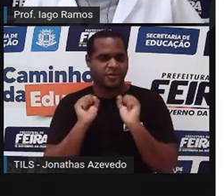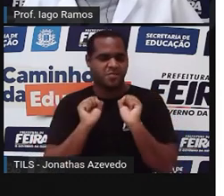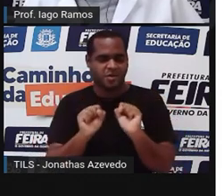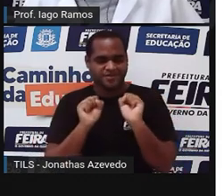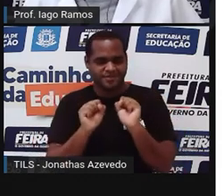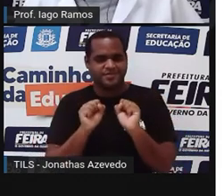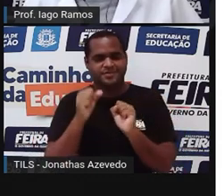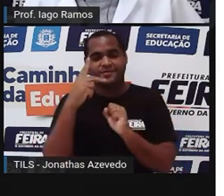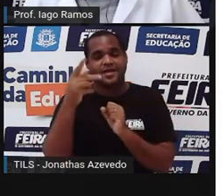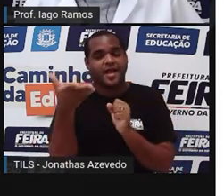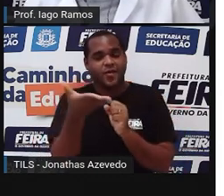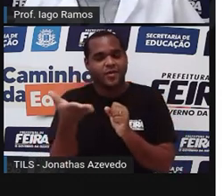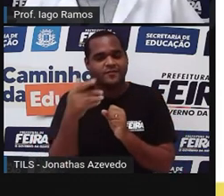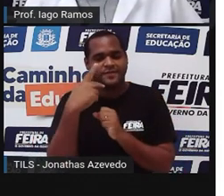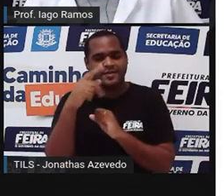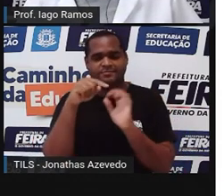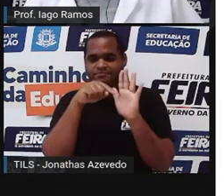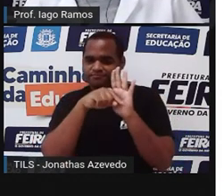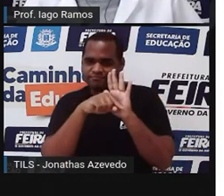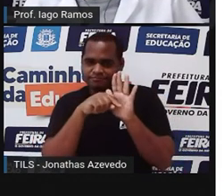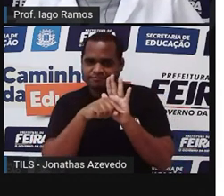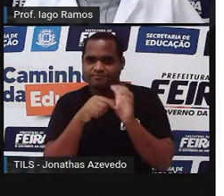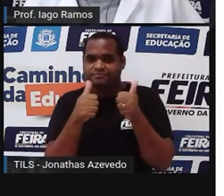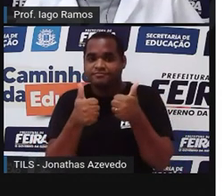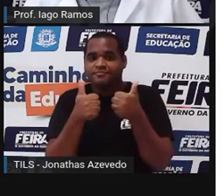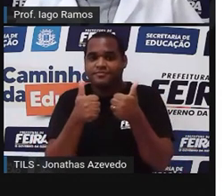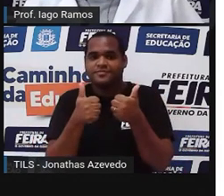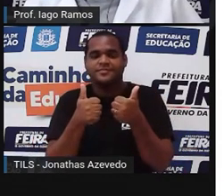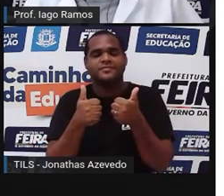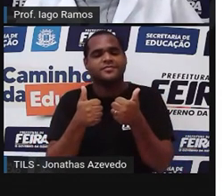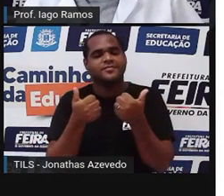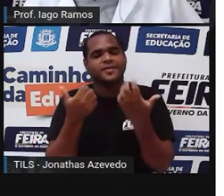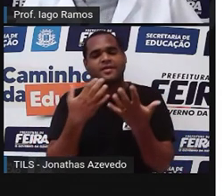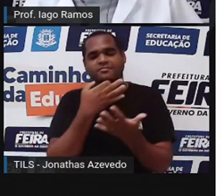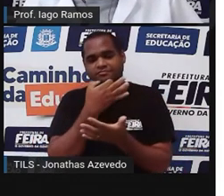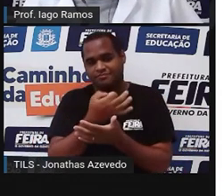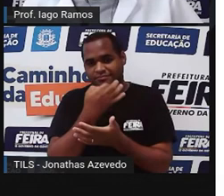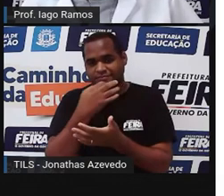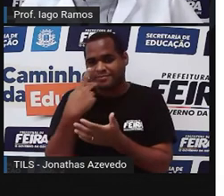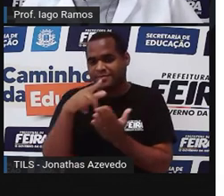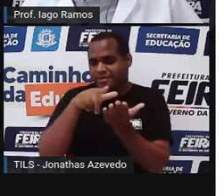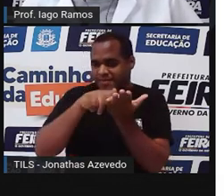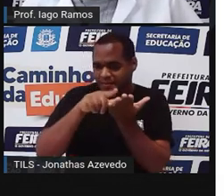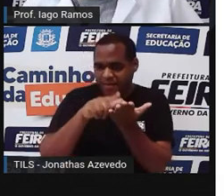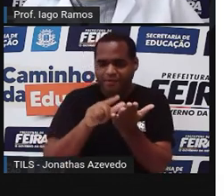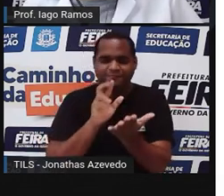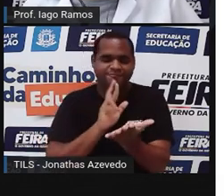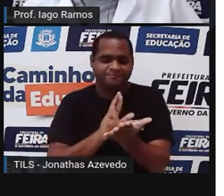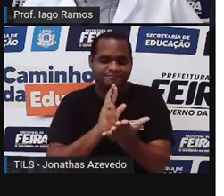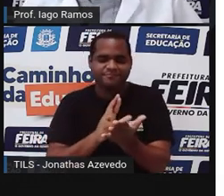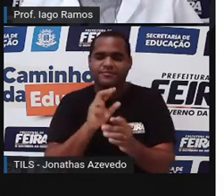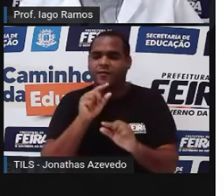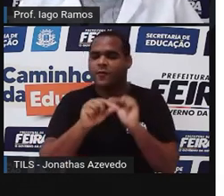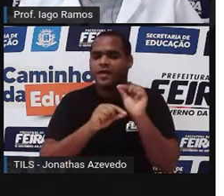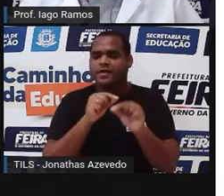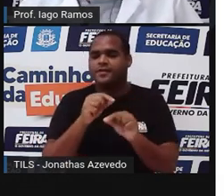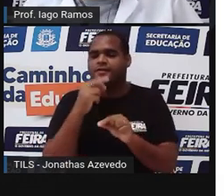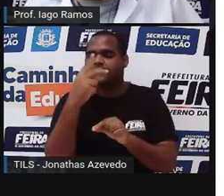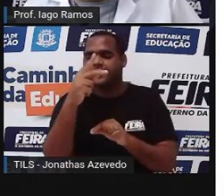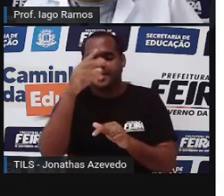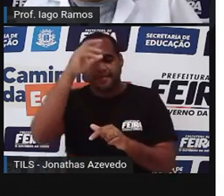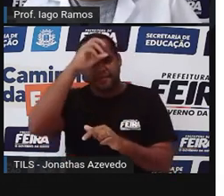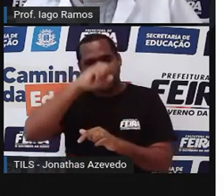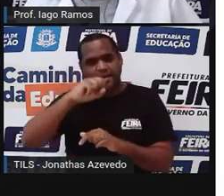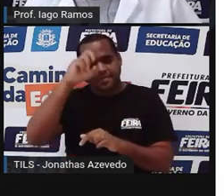aí fazer uma avaliaçãozinha dessa aula. A minha sugestão é você pegar seu caderno e escrever um comentário sobre o que você